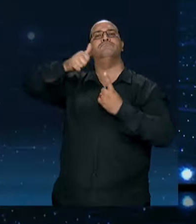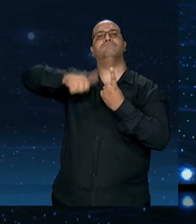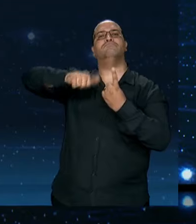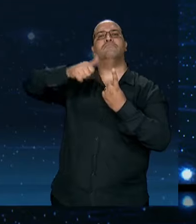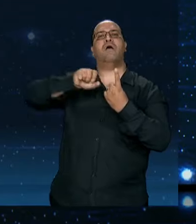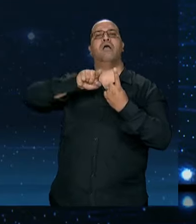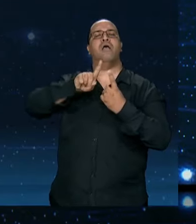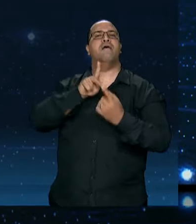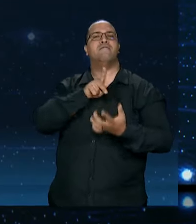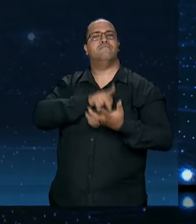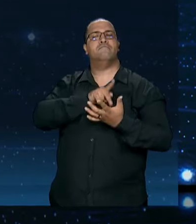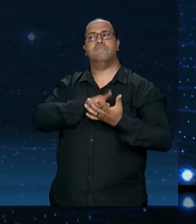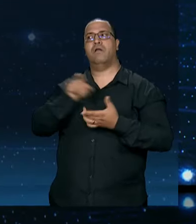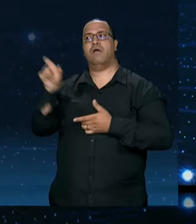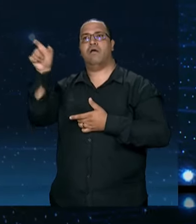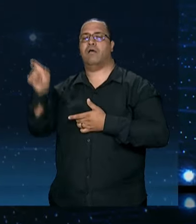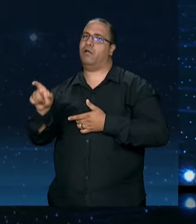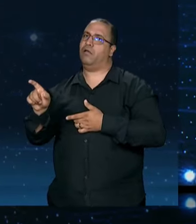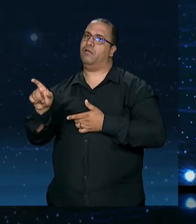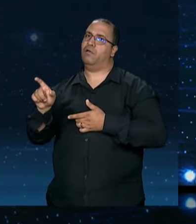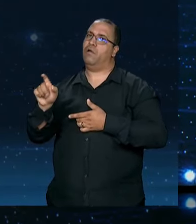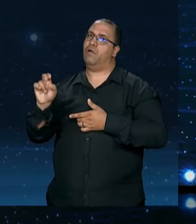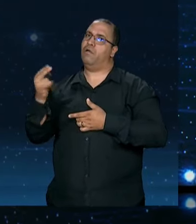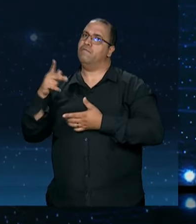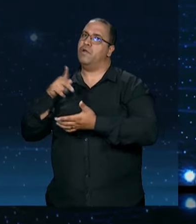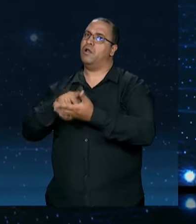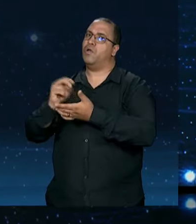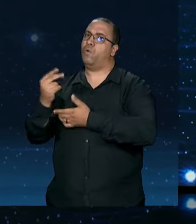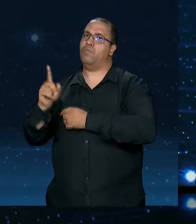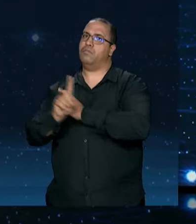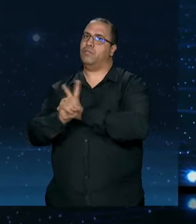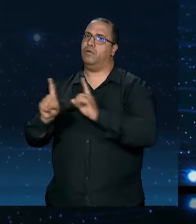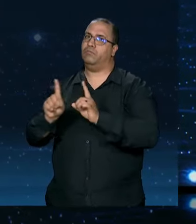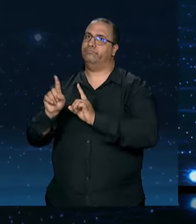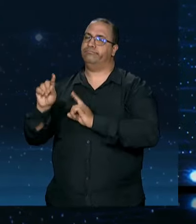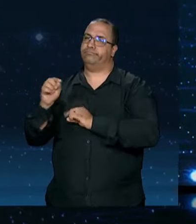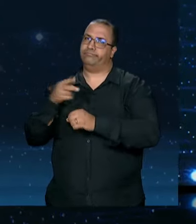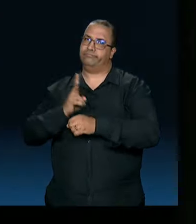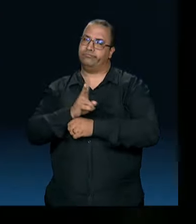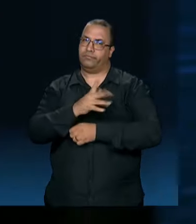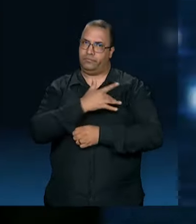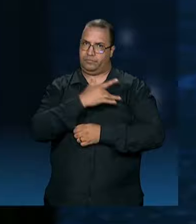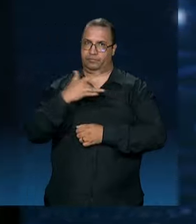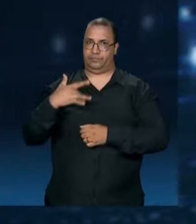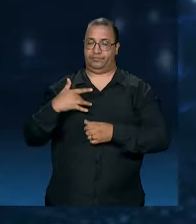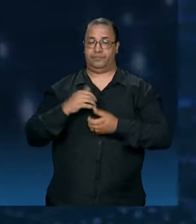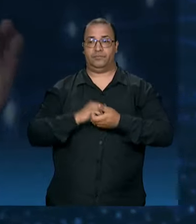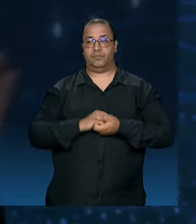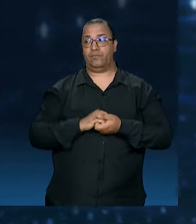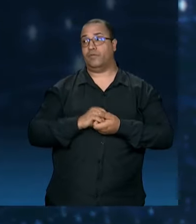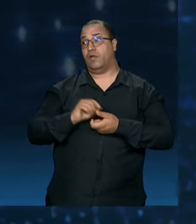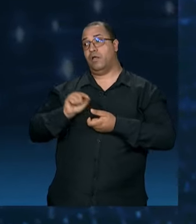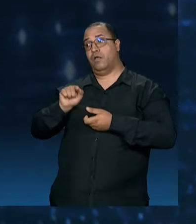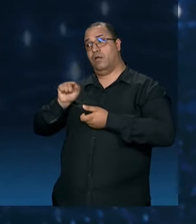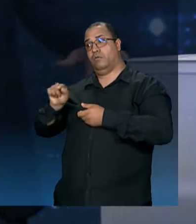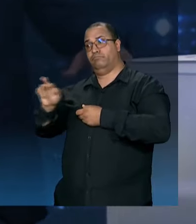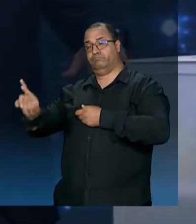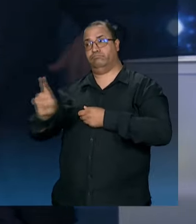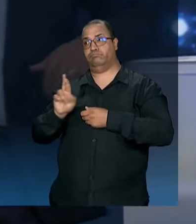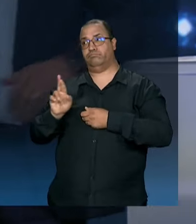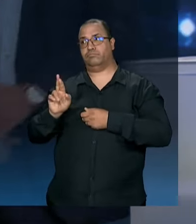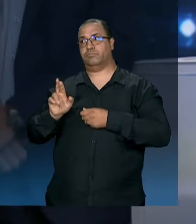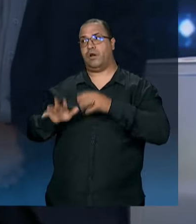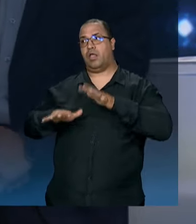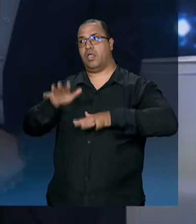se o que ele está dizendo é verdade ou não. Mas te faço uma outra pergunta. Vamos falar de cidade, vamos continuar falando de saúde, Ricardo. Quanto tempo, em média,